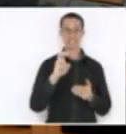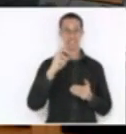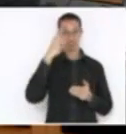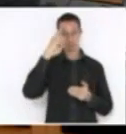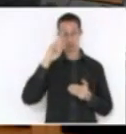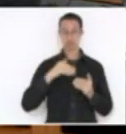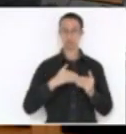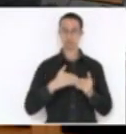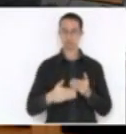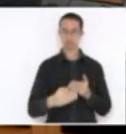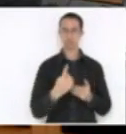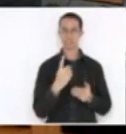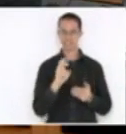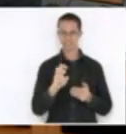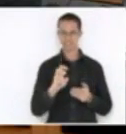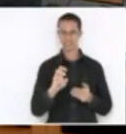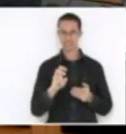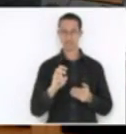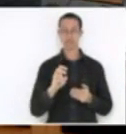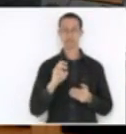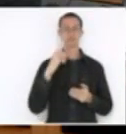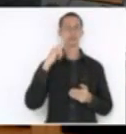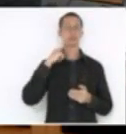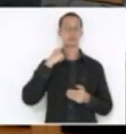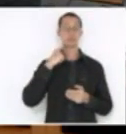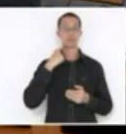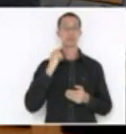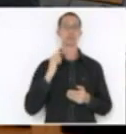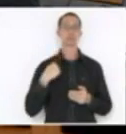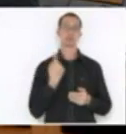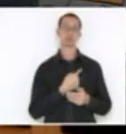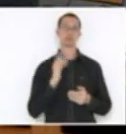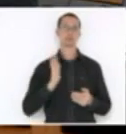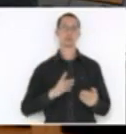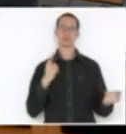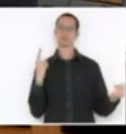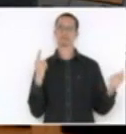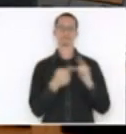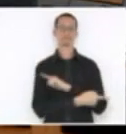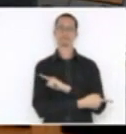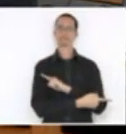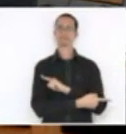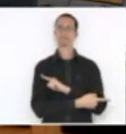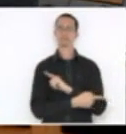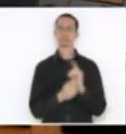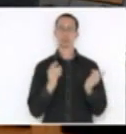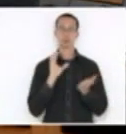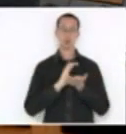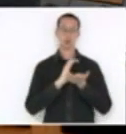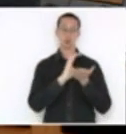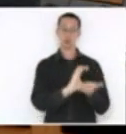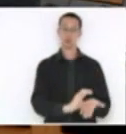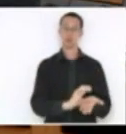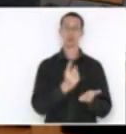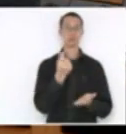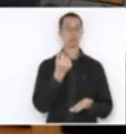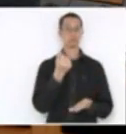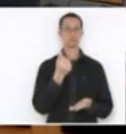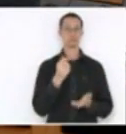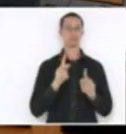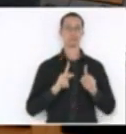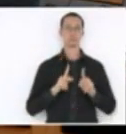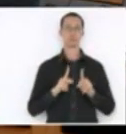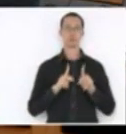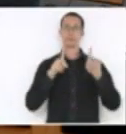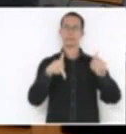posicionamos contra a destinação de recursos para Ponte Ercílio Luz